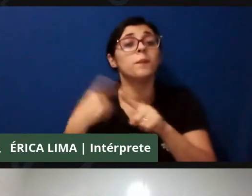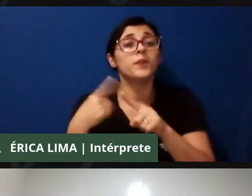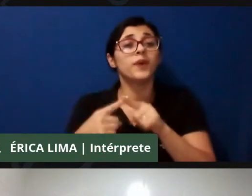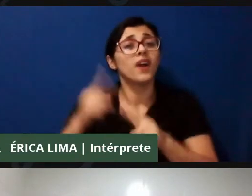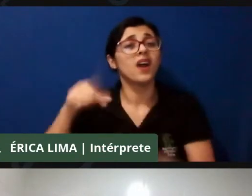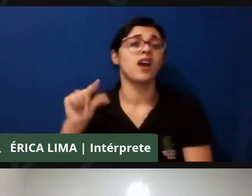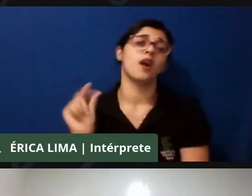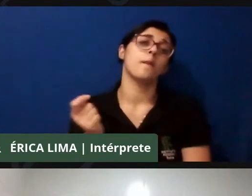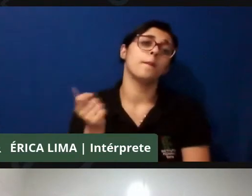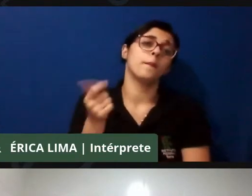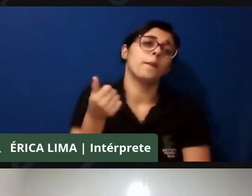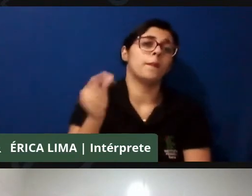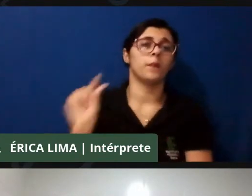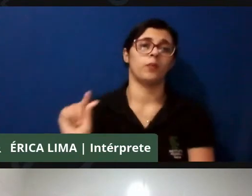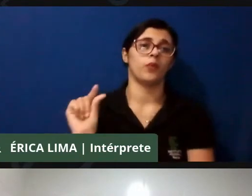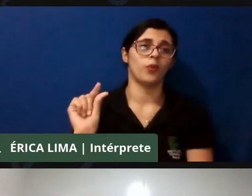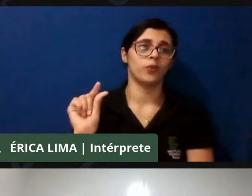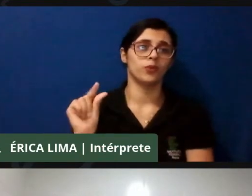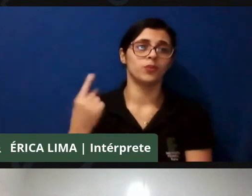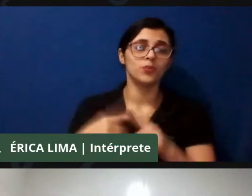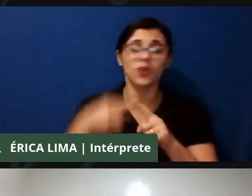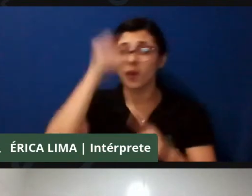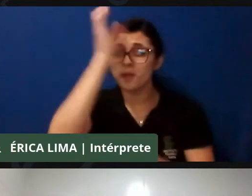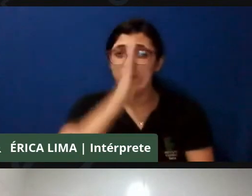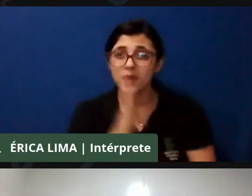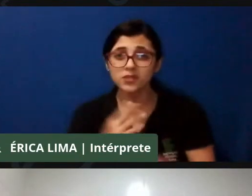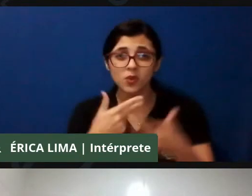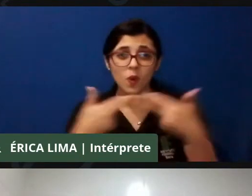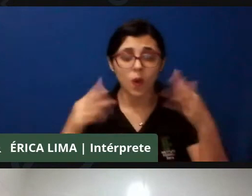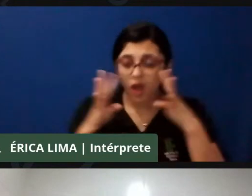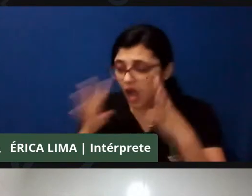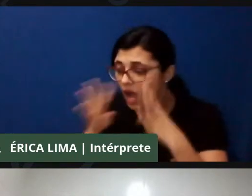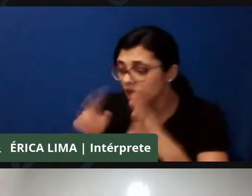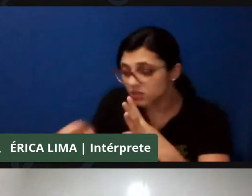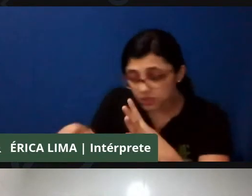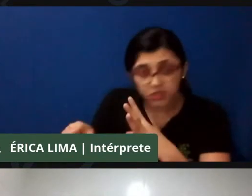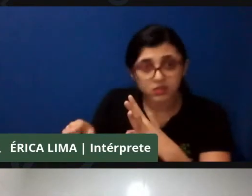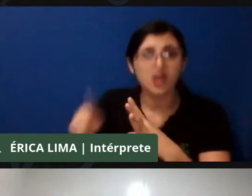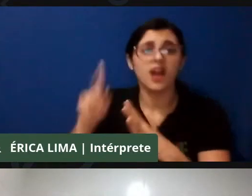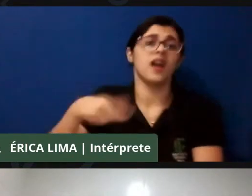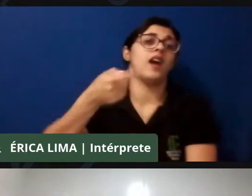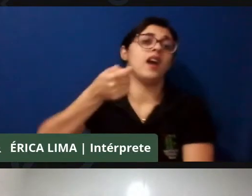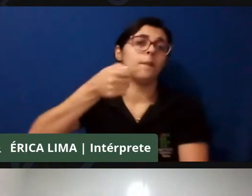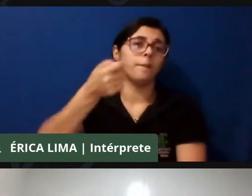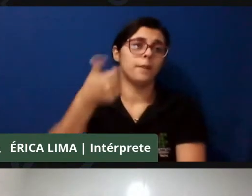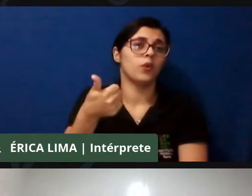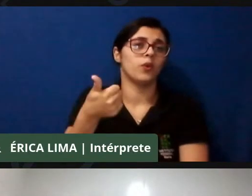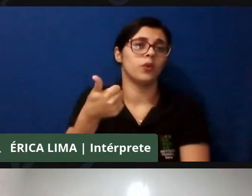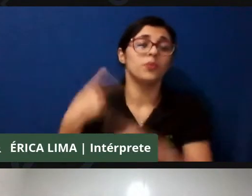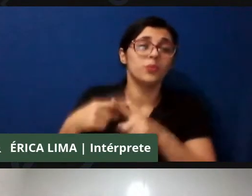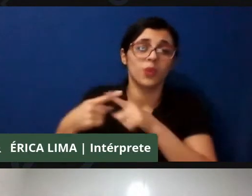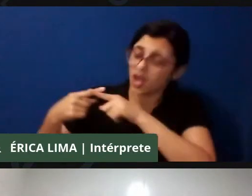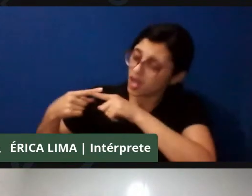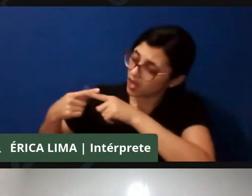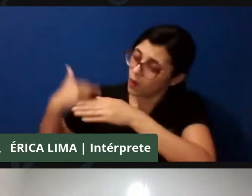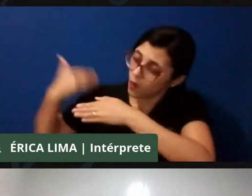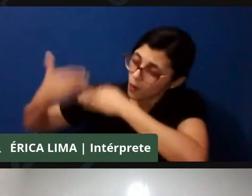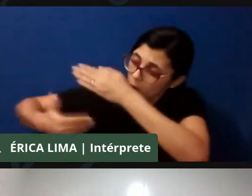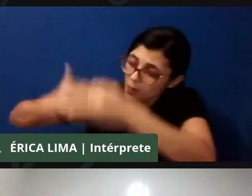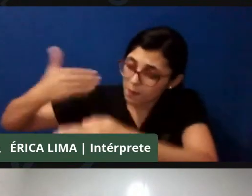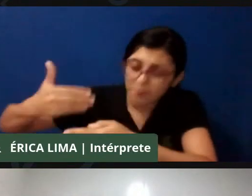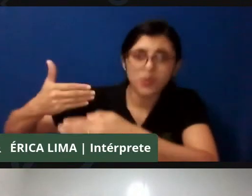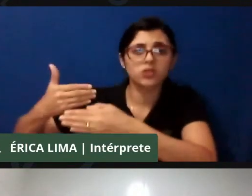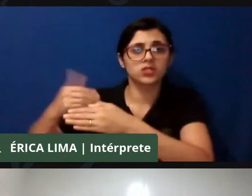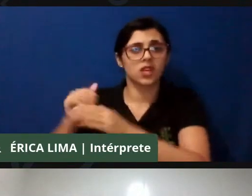nós, nesse Brasil, é muito pouco. diante do processo de construção, da historicidade que nós temos,